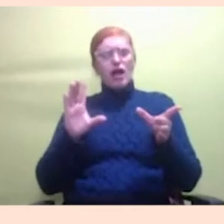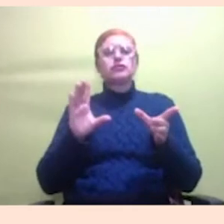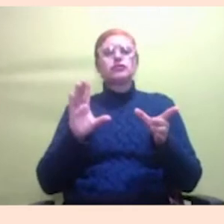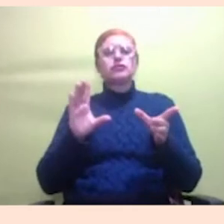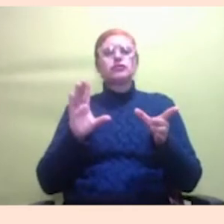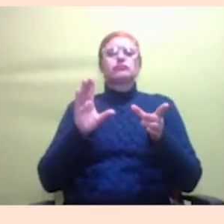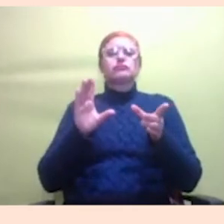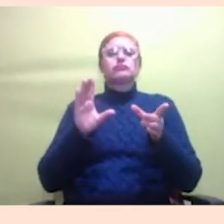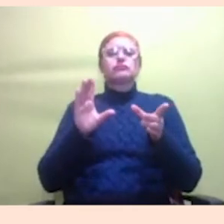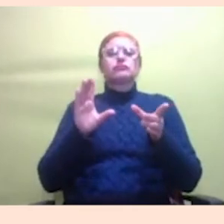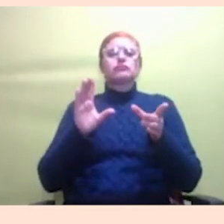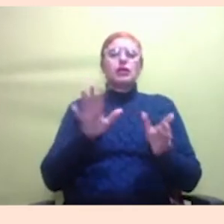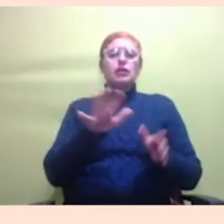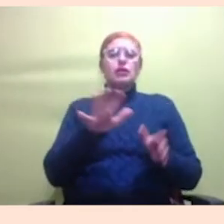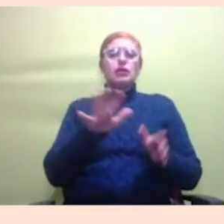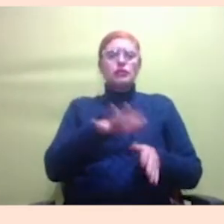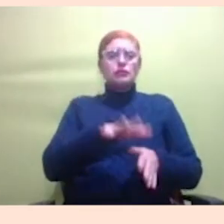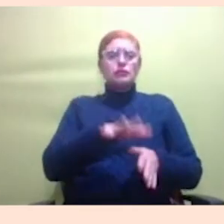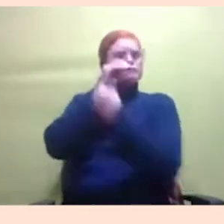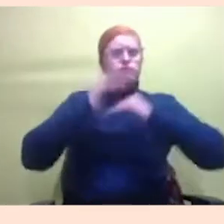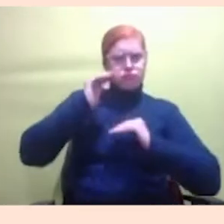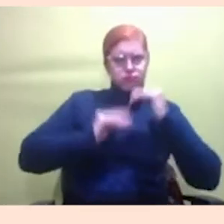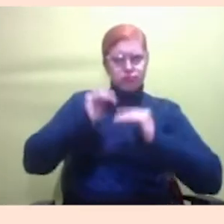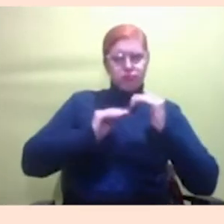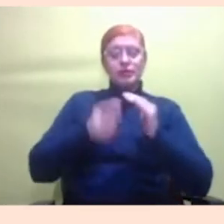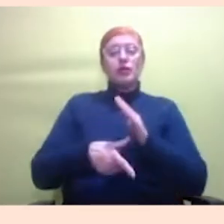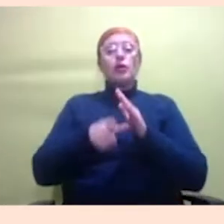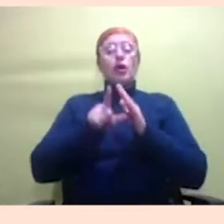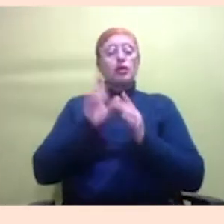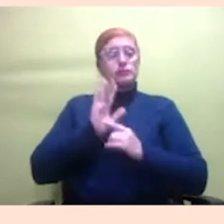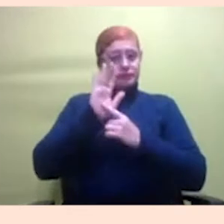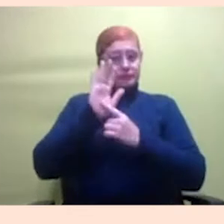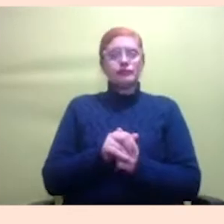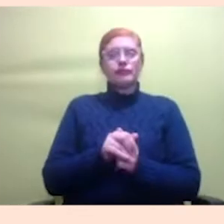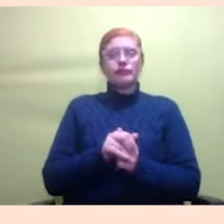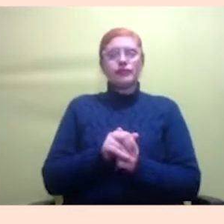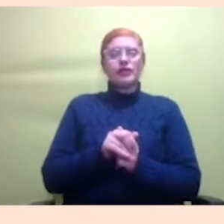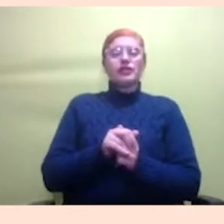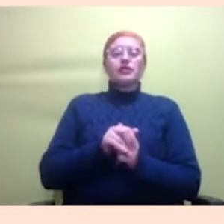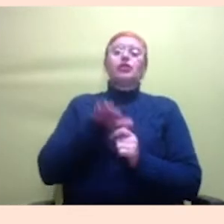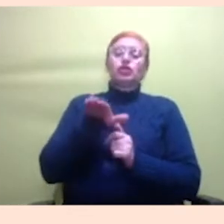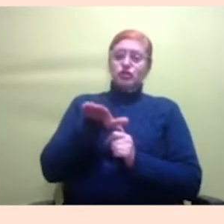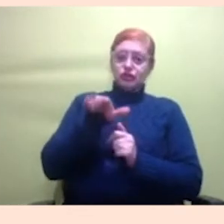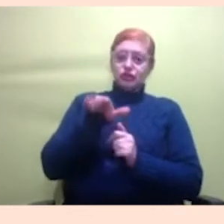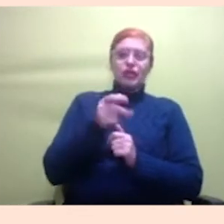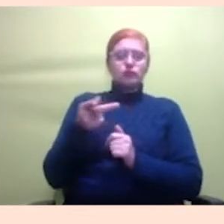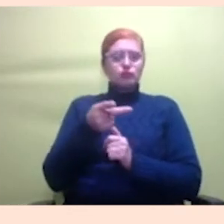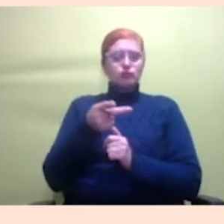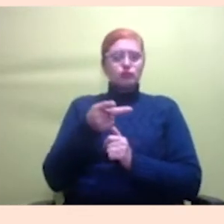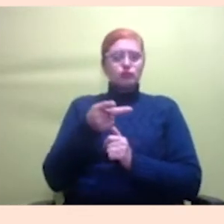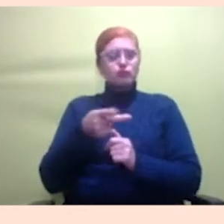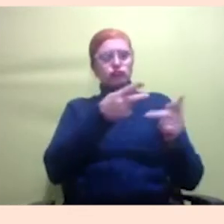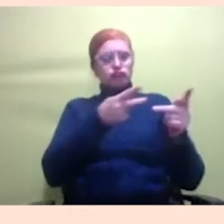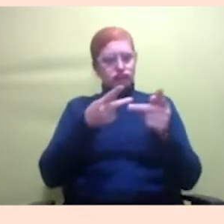antes de fazer a apresentação e chamar para falar as nossas duas convidadas, eu vou